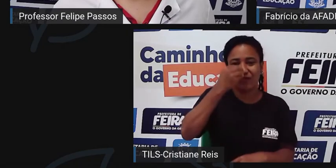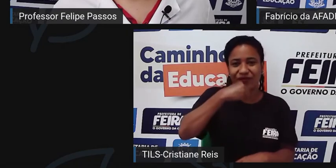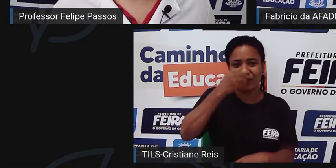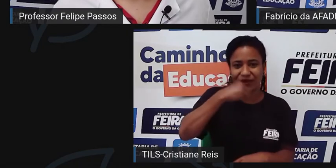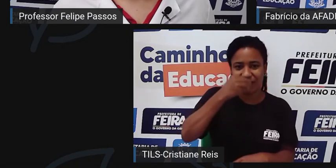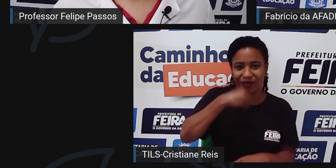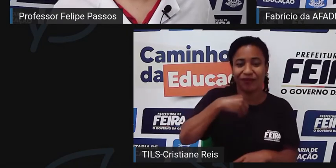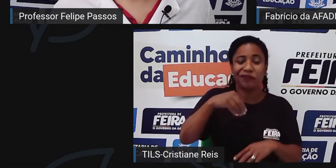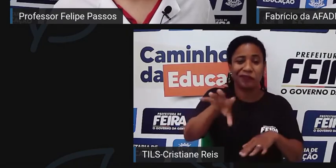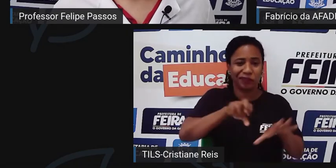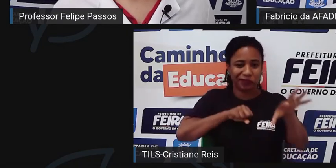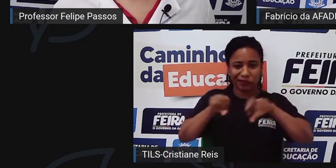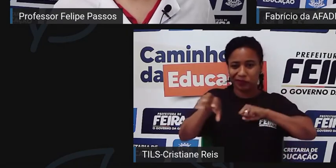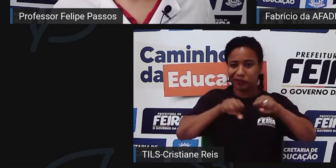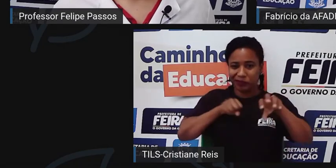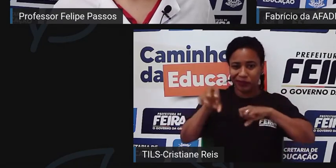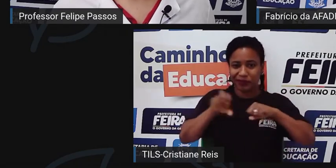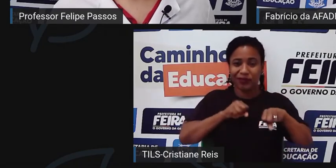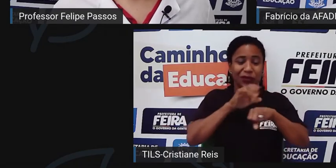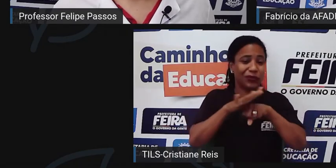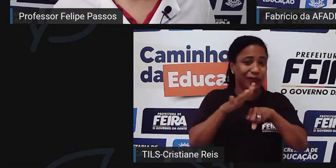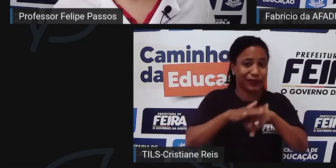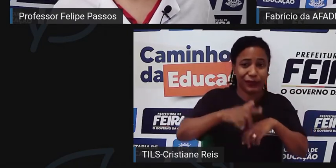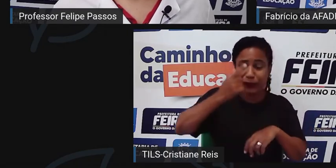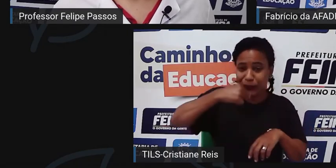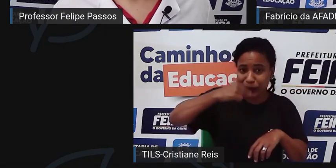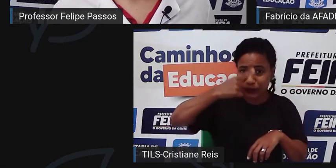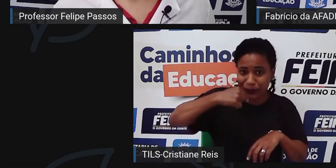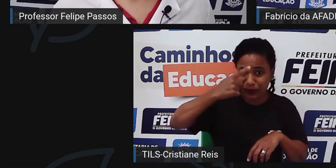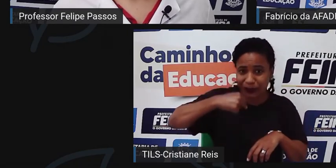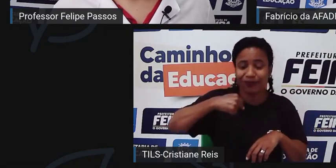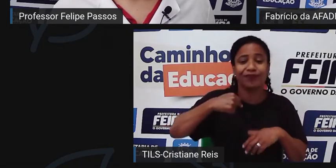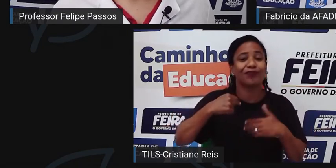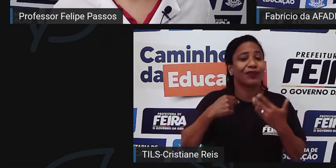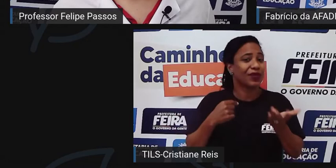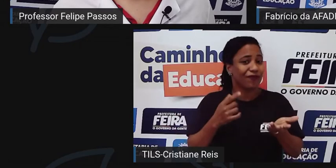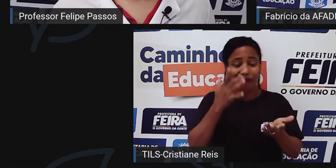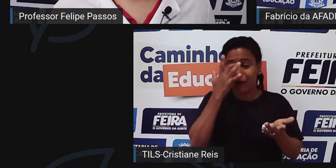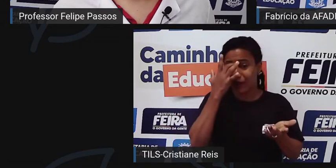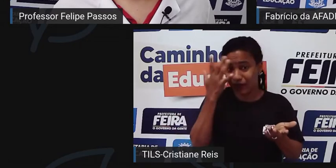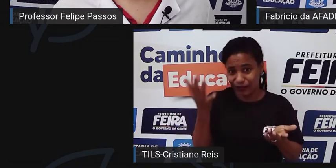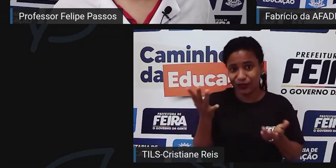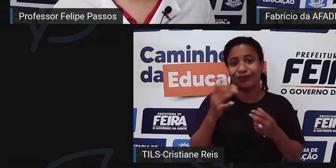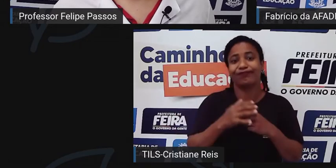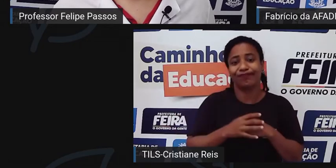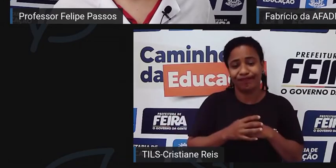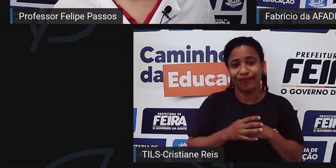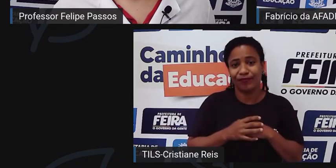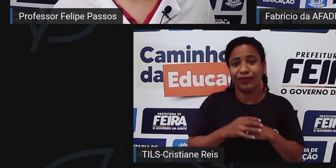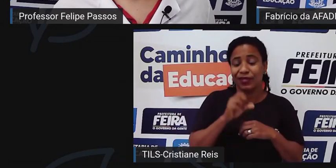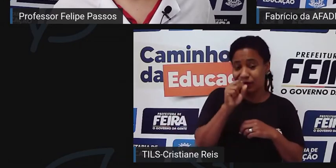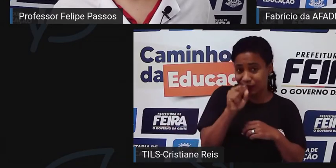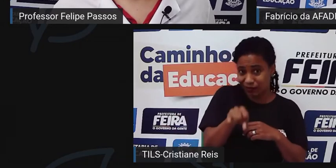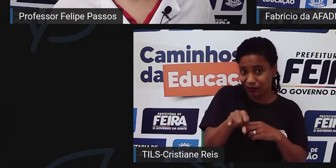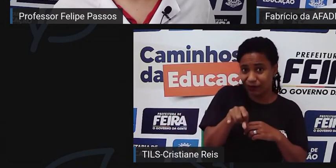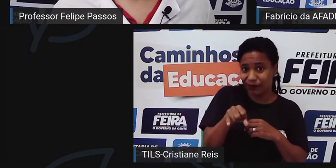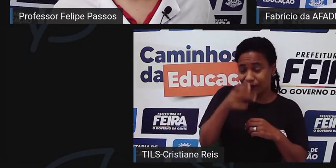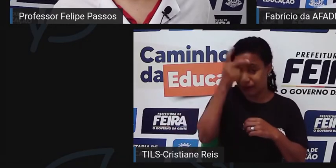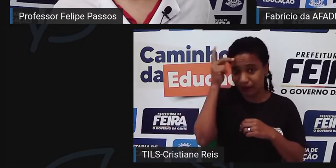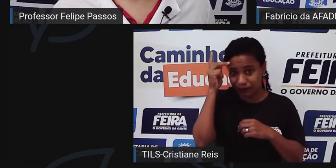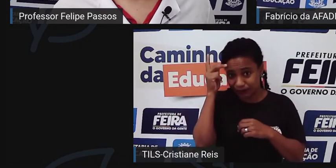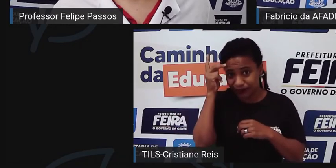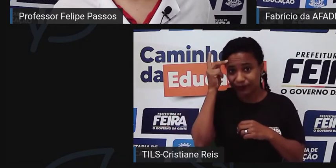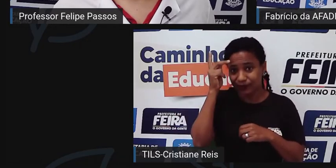doenças, como gripe, como resfriado, se a gente estiver próximo de alguém que esteja.